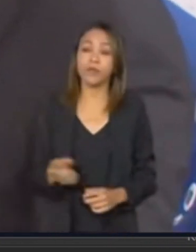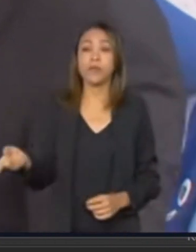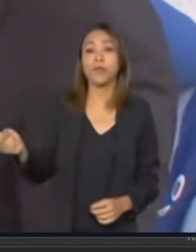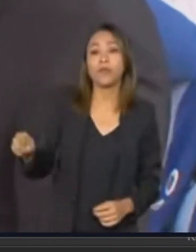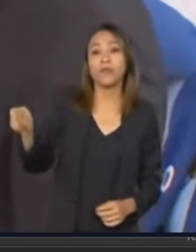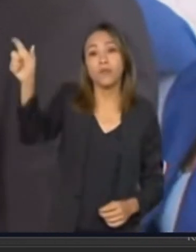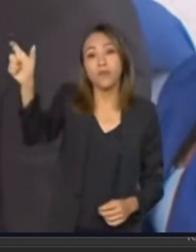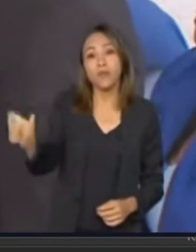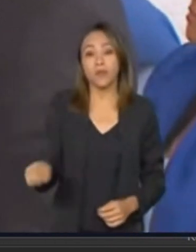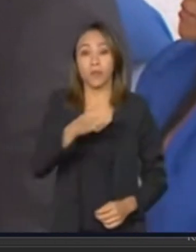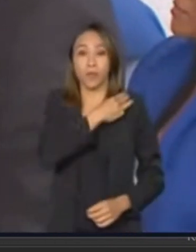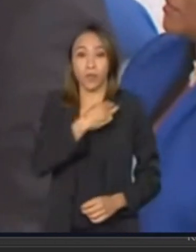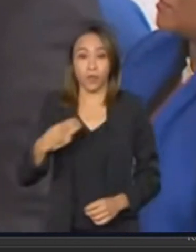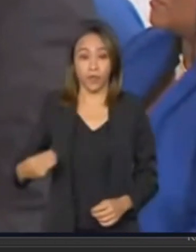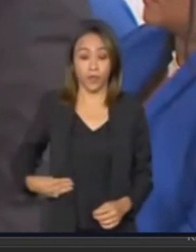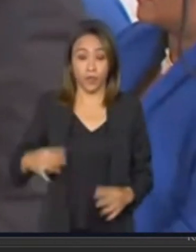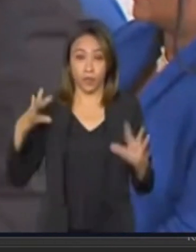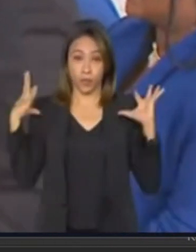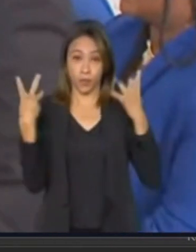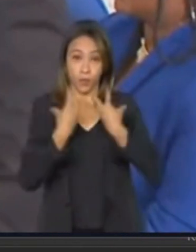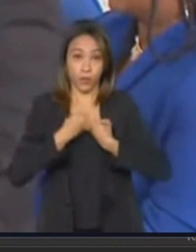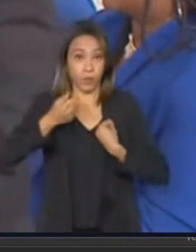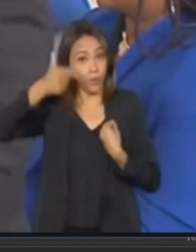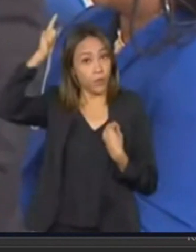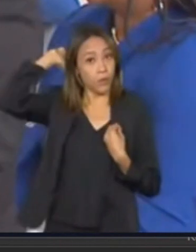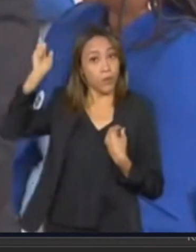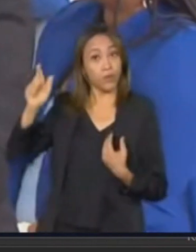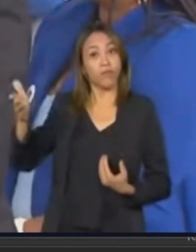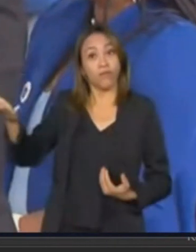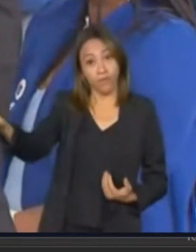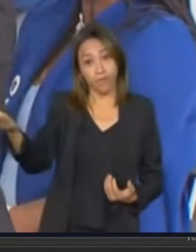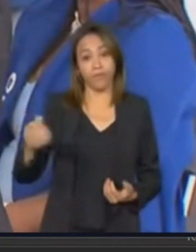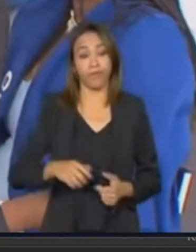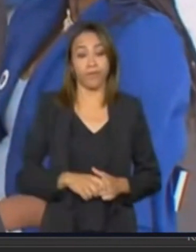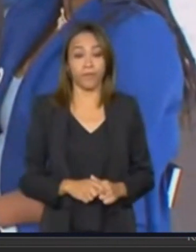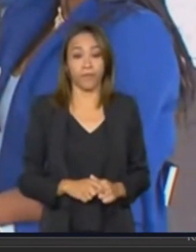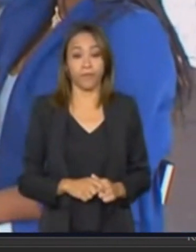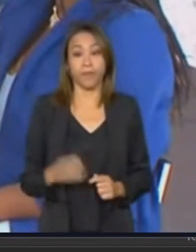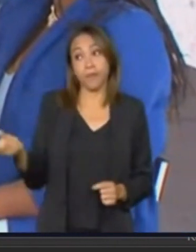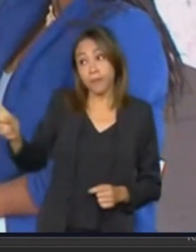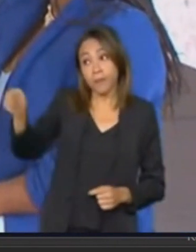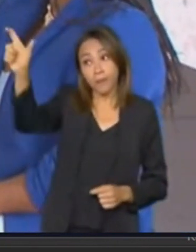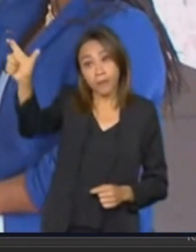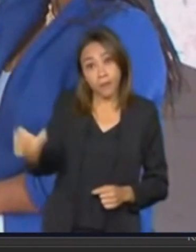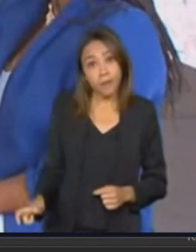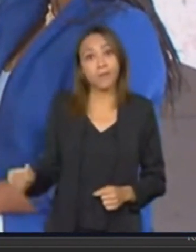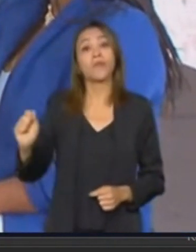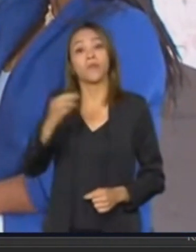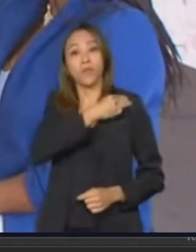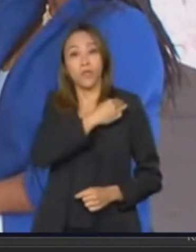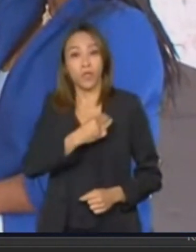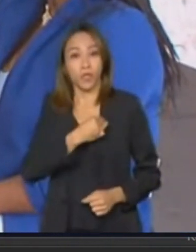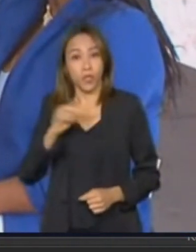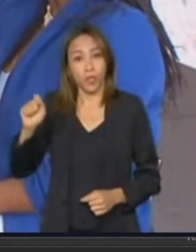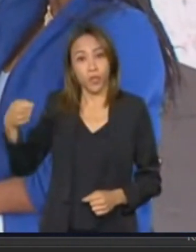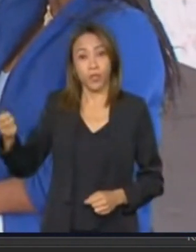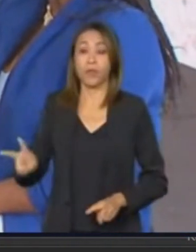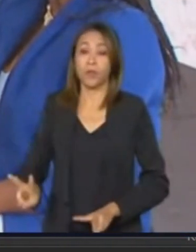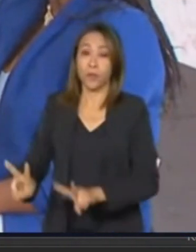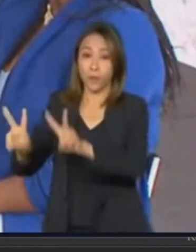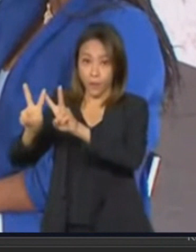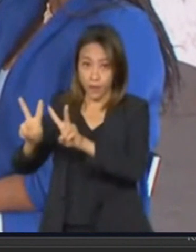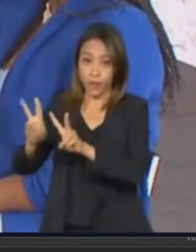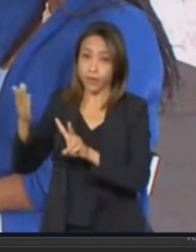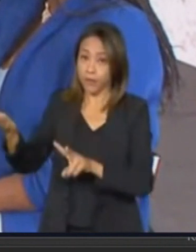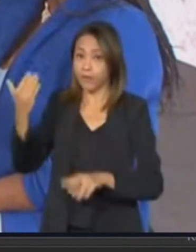ministro do Supremo Tribunal Federal, Alexandre de Moraes. Wellington Dias, ministro de Estado do Desenvolvimento e Assistência